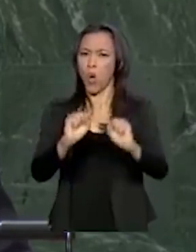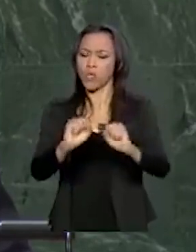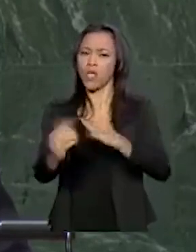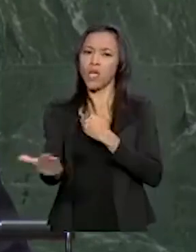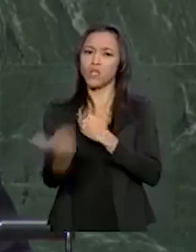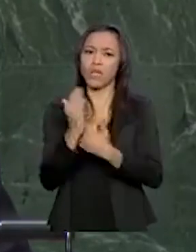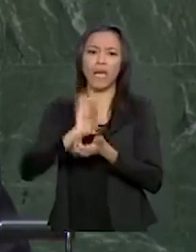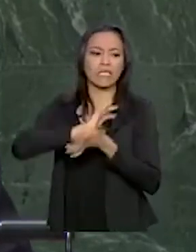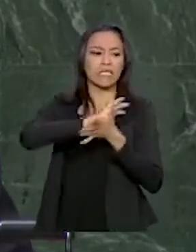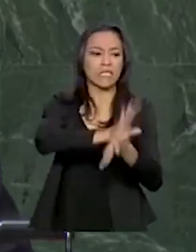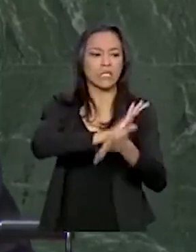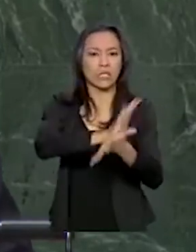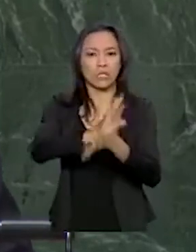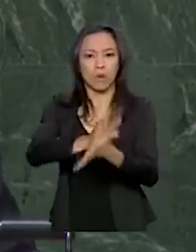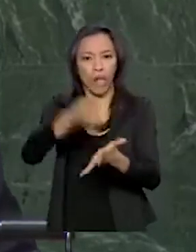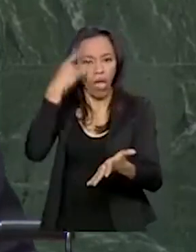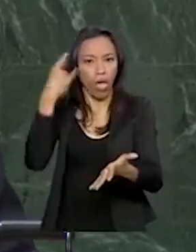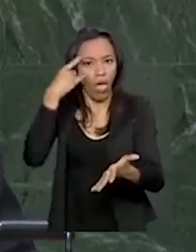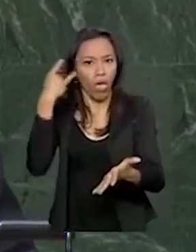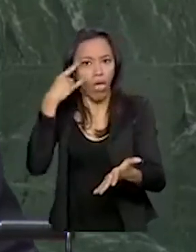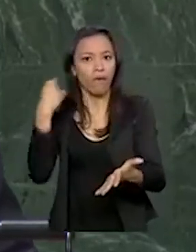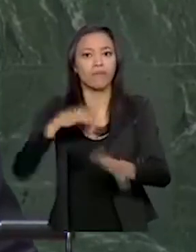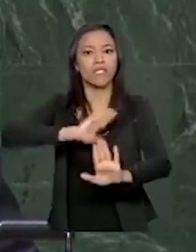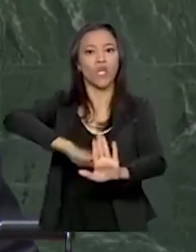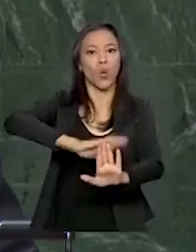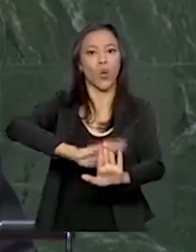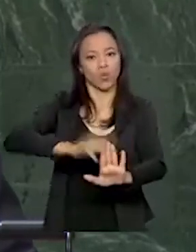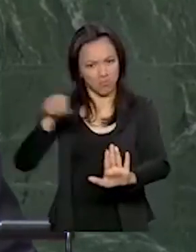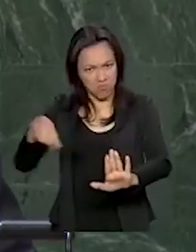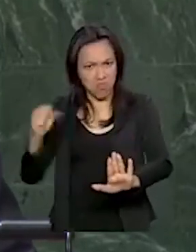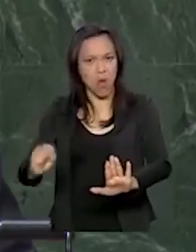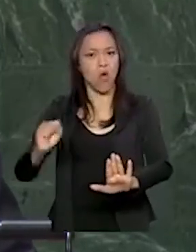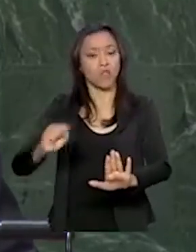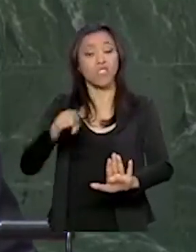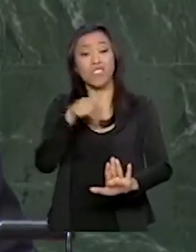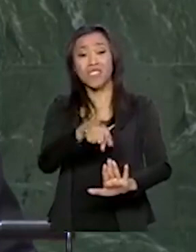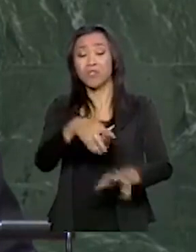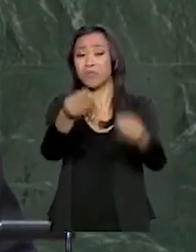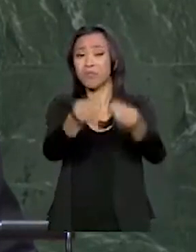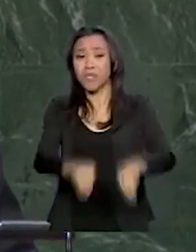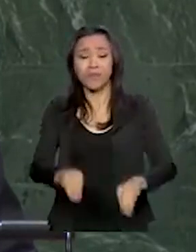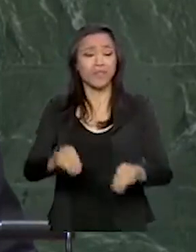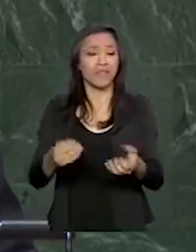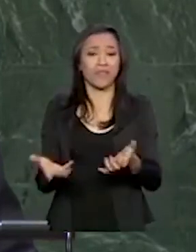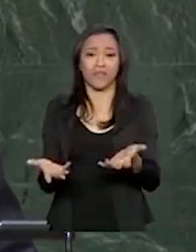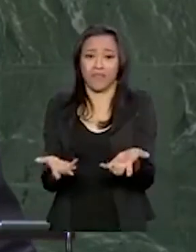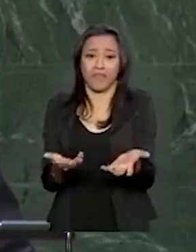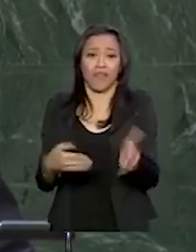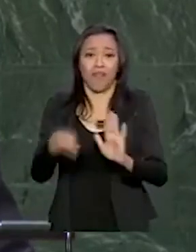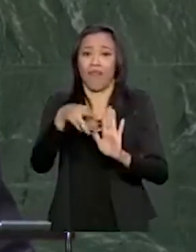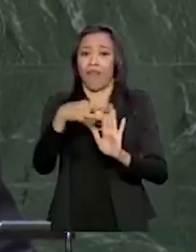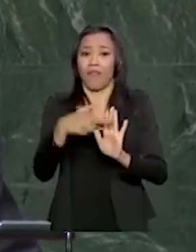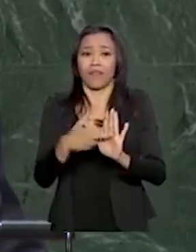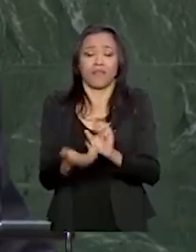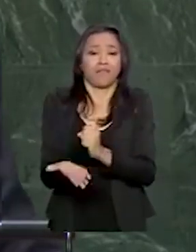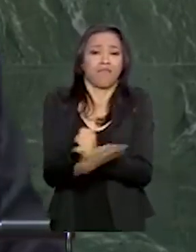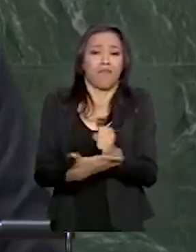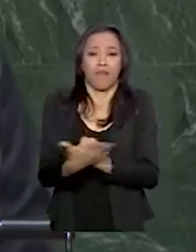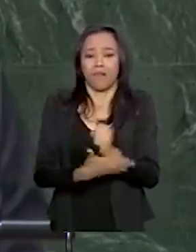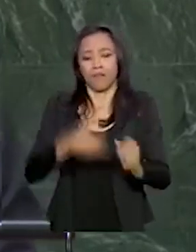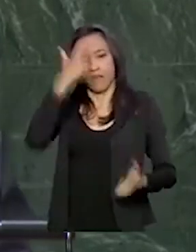materialista e ideológico, que compromete alguns princípios básicos da dignidade